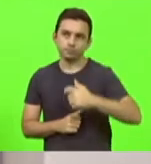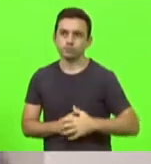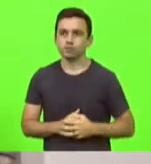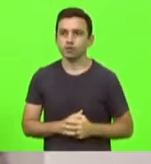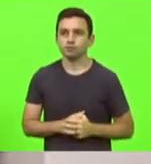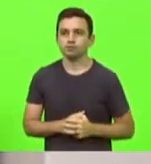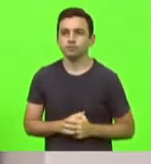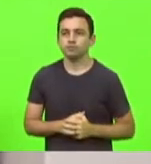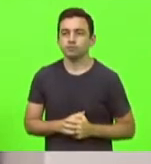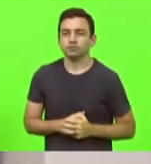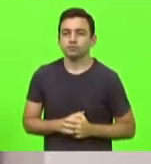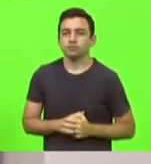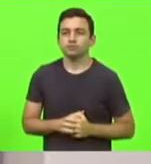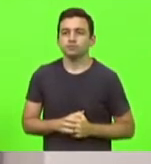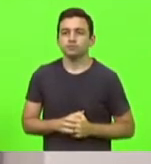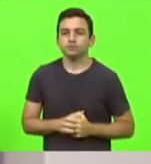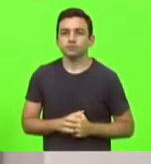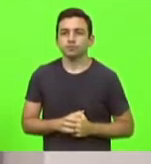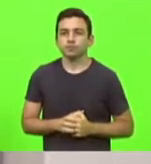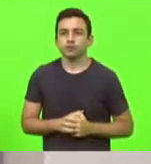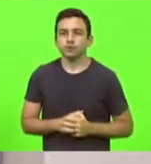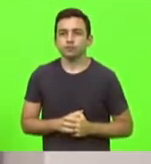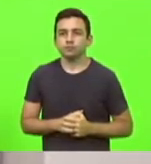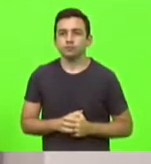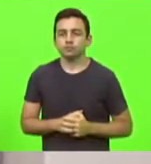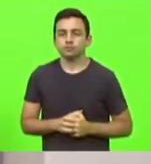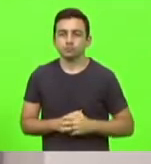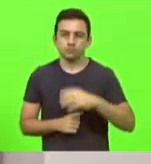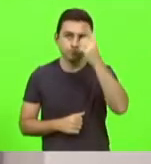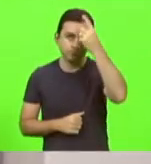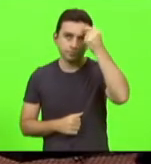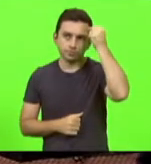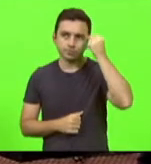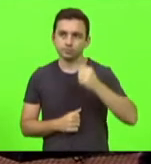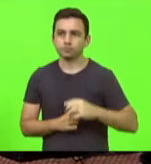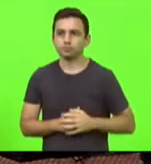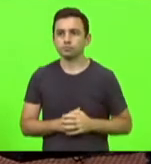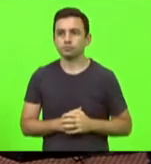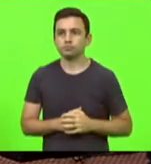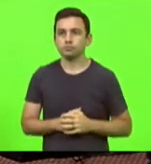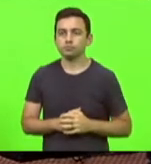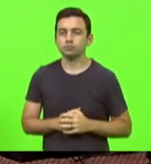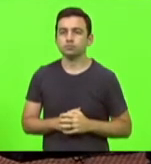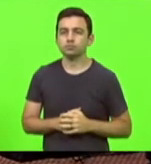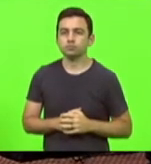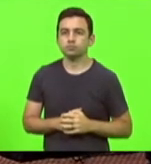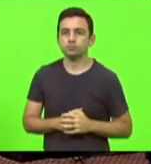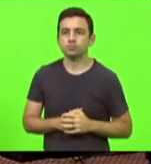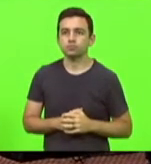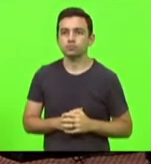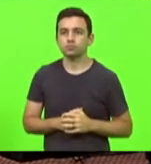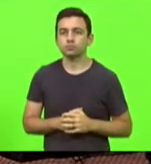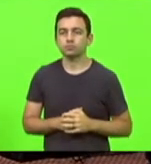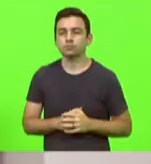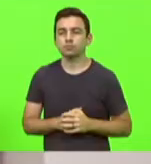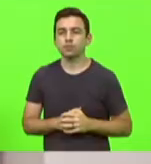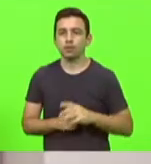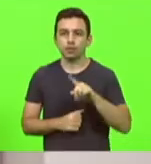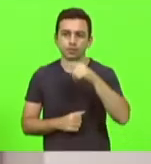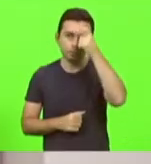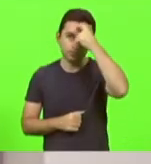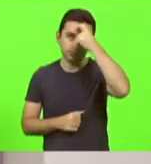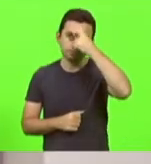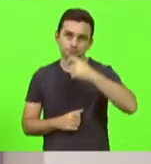Obrigado, deputado. Como vota o deputado Laércio Schuster? Deputado Maurício. Obrigado,